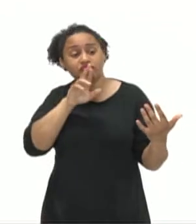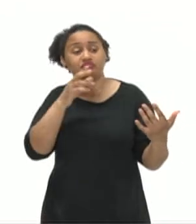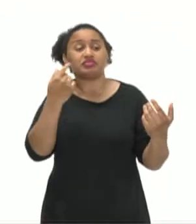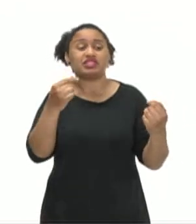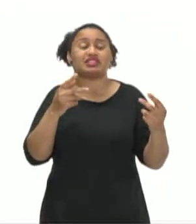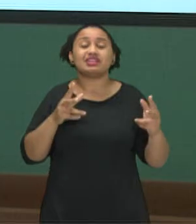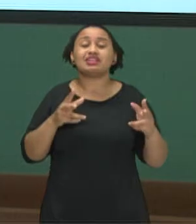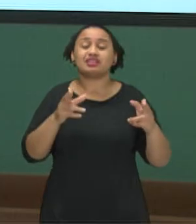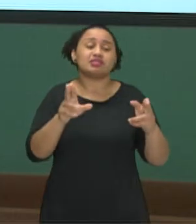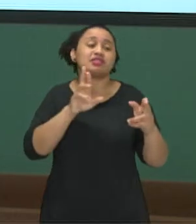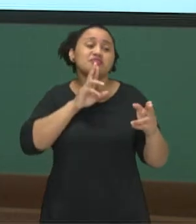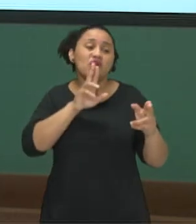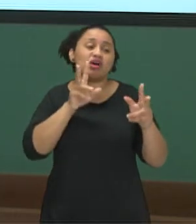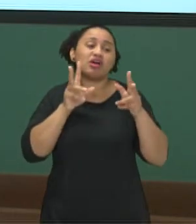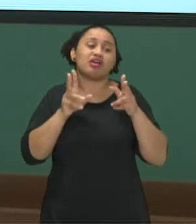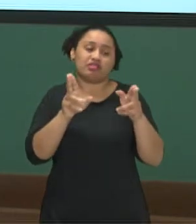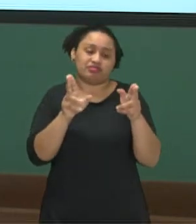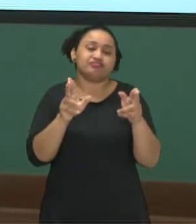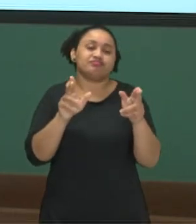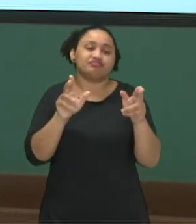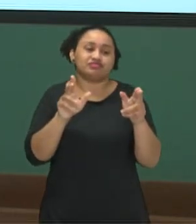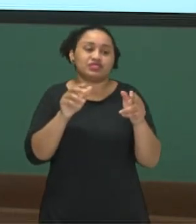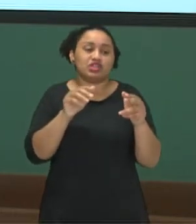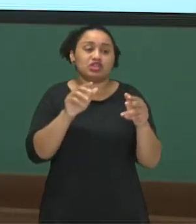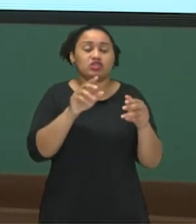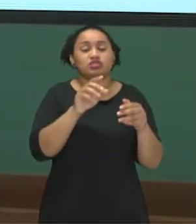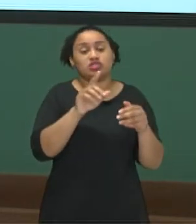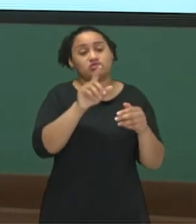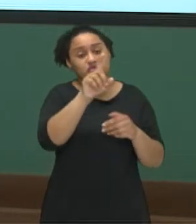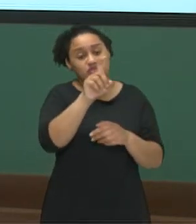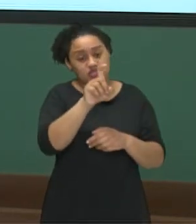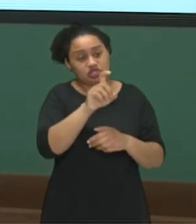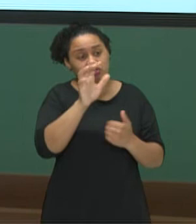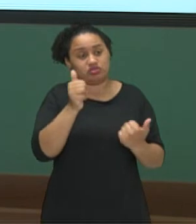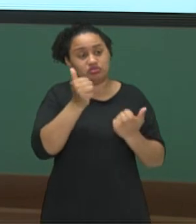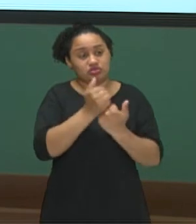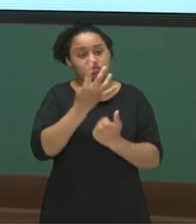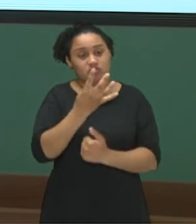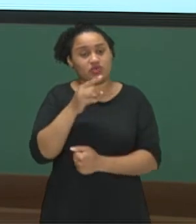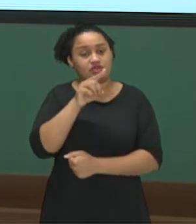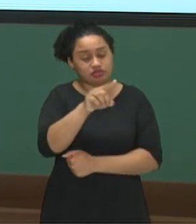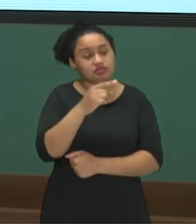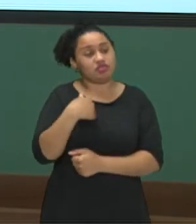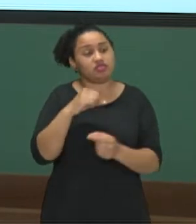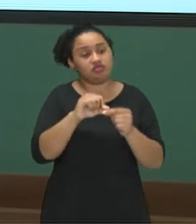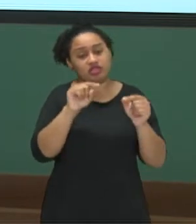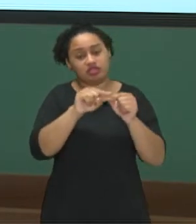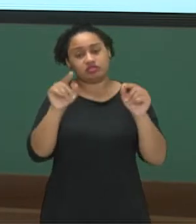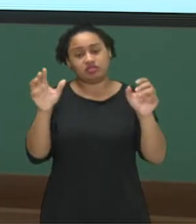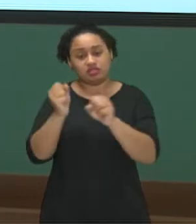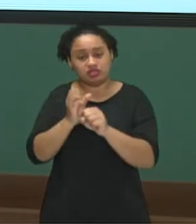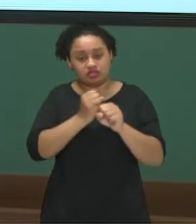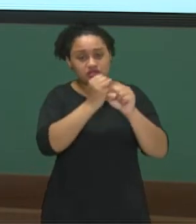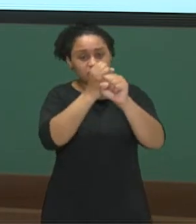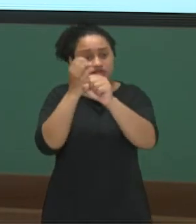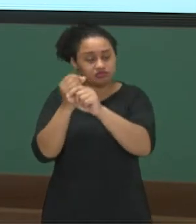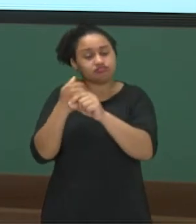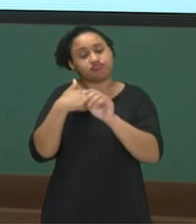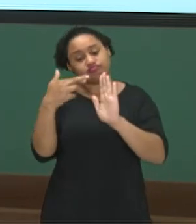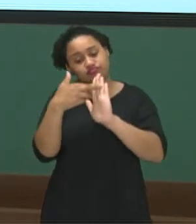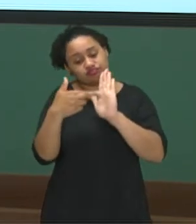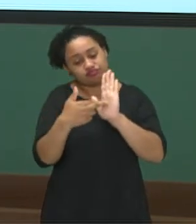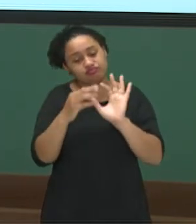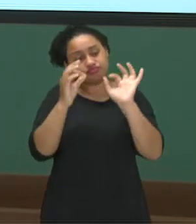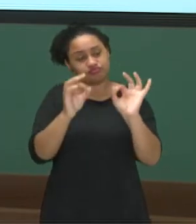continha tem que bater aqui no final. Trocando o x por 4 mil e fazendo todas as operações matemáticas, obedecendo as regras,